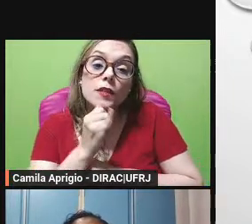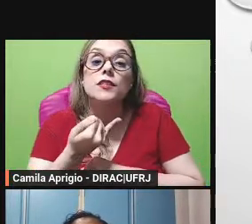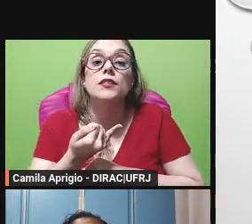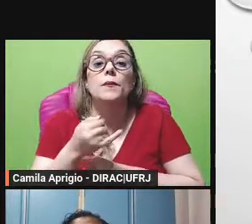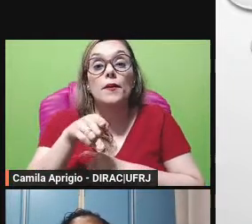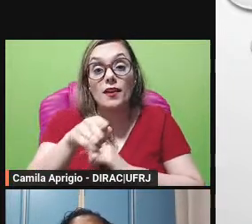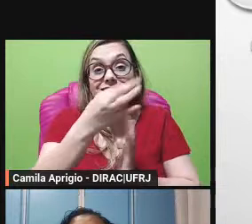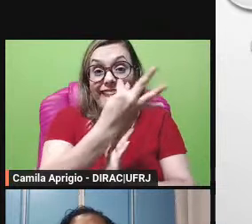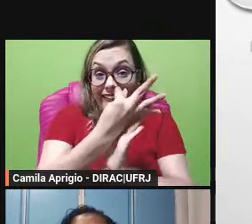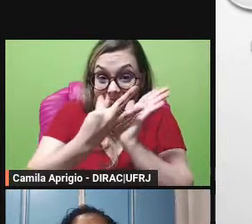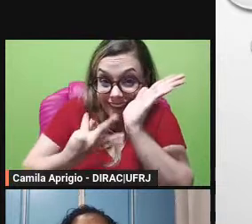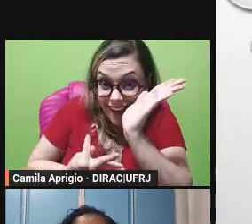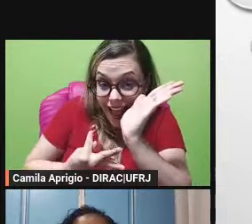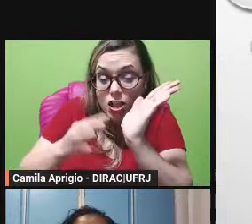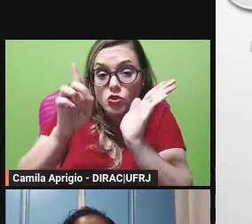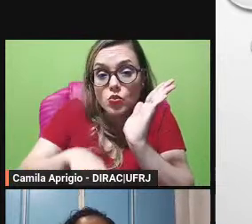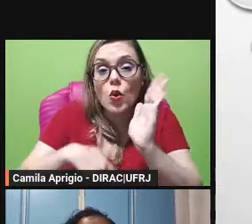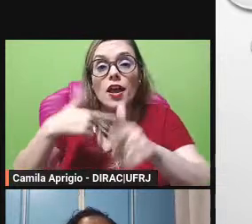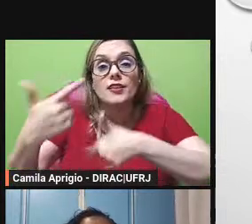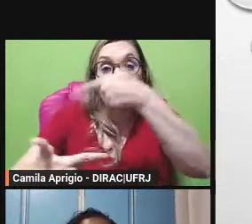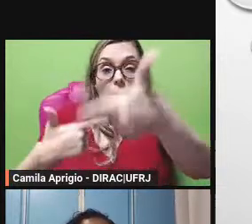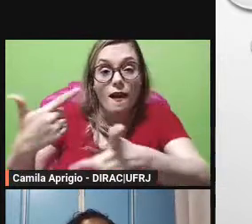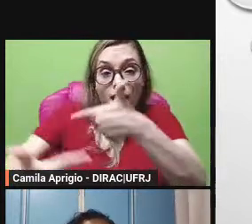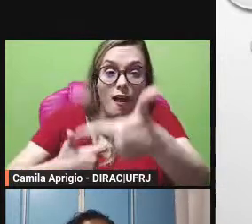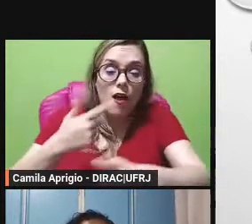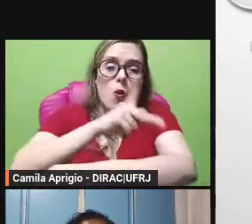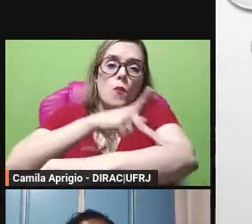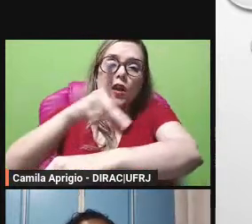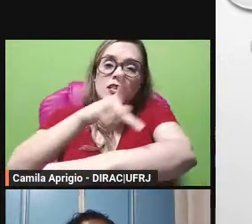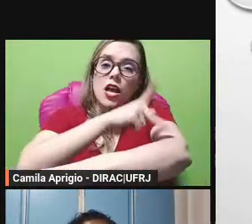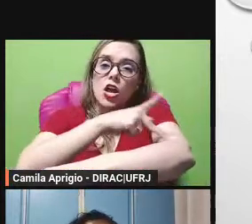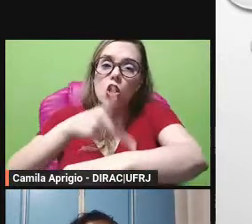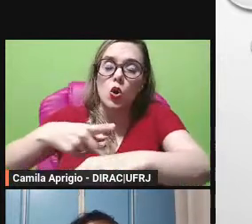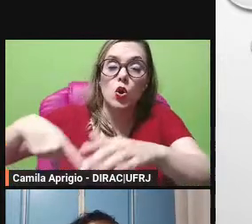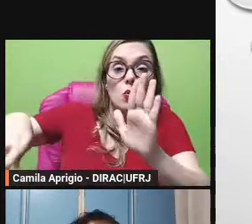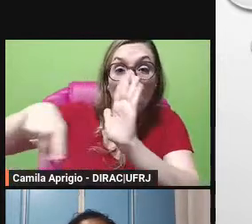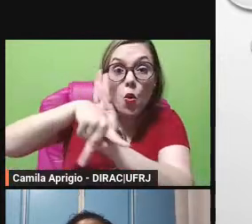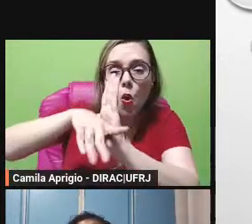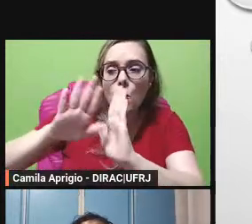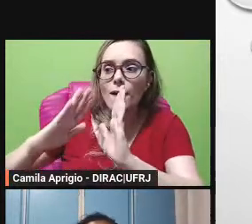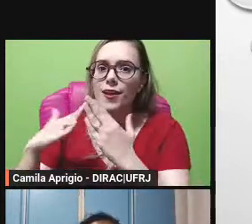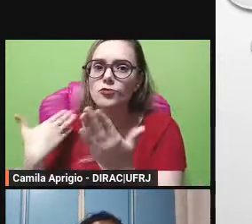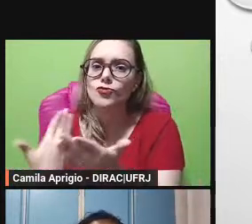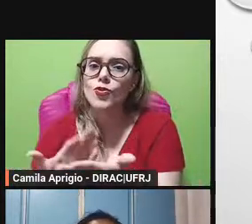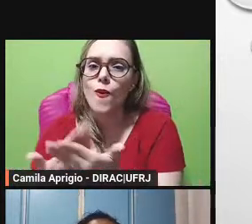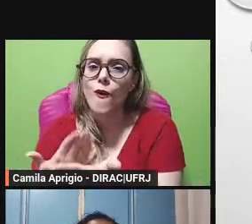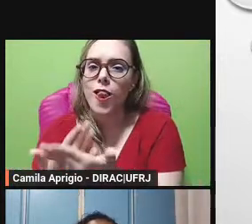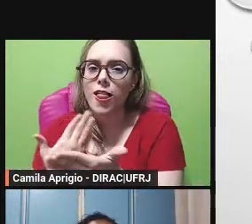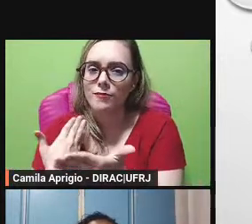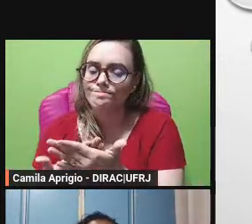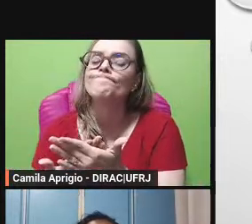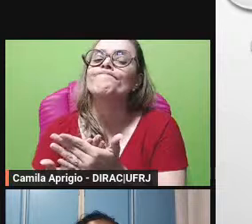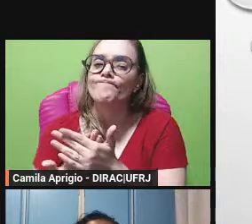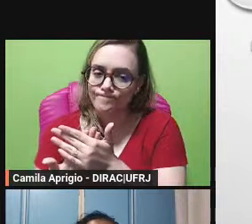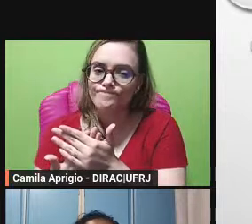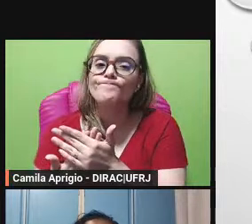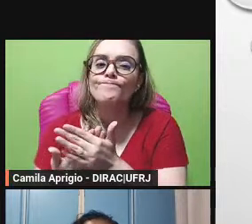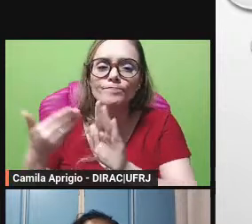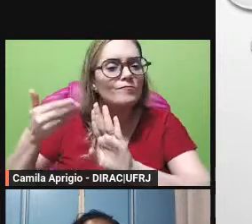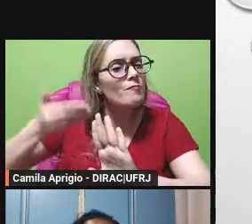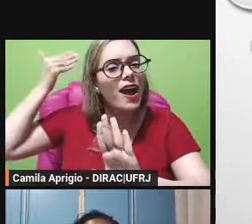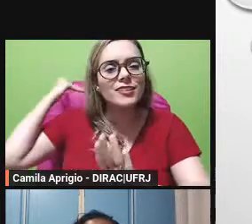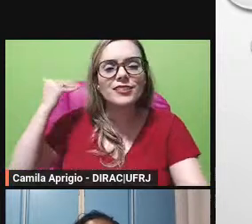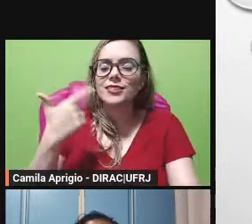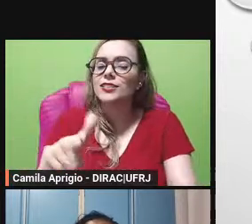para o trabalho pedagógico da escola e não havia ainda uma quantidade de textos que realmente